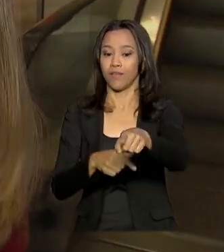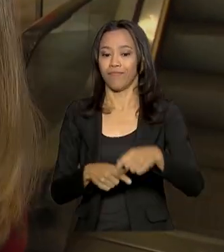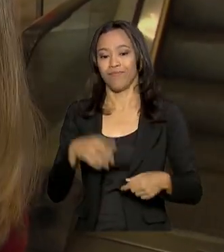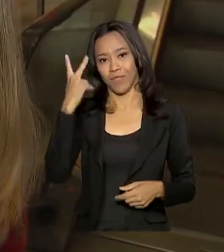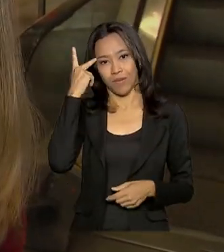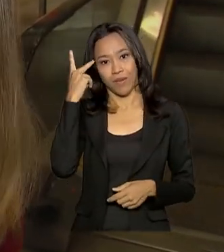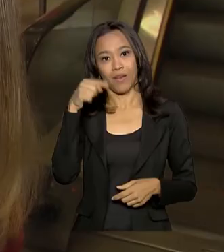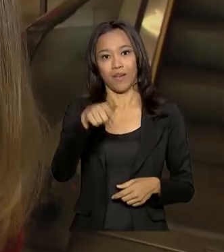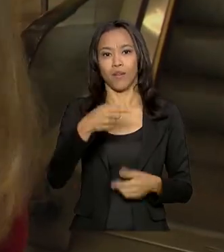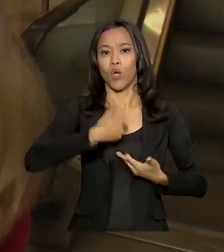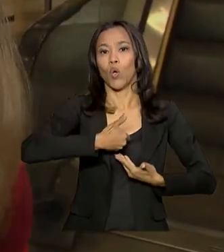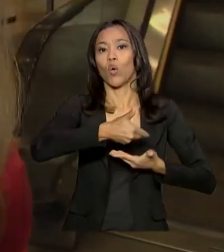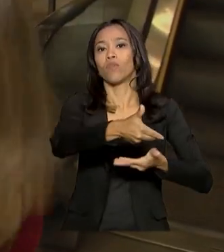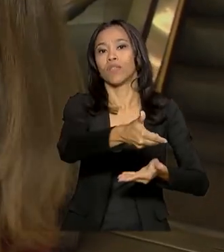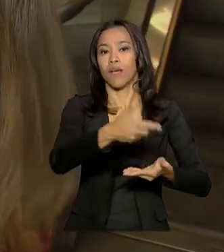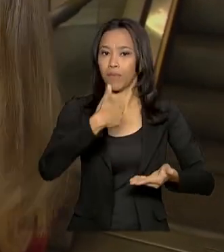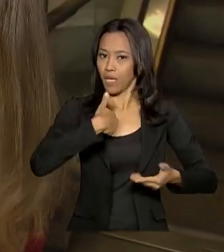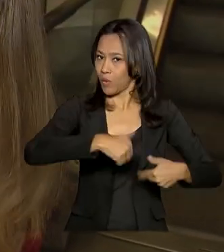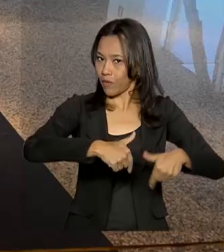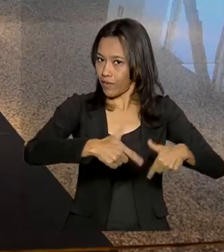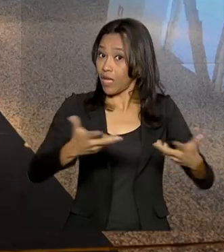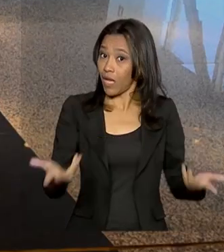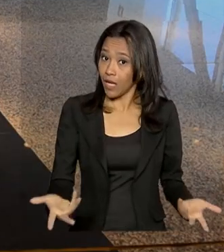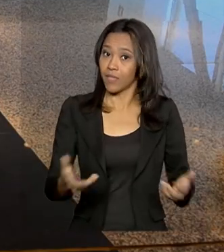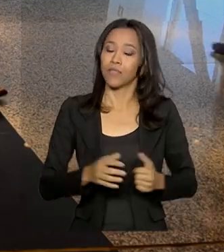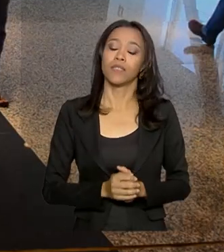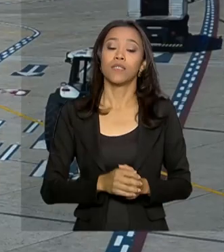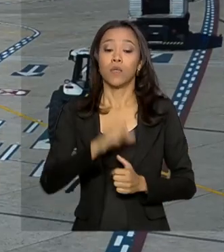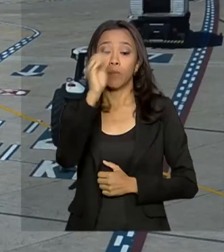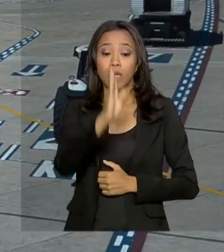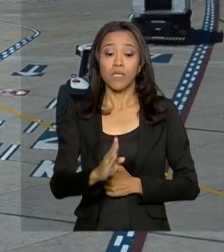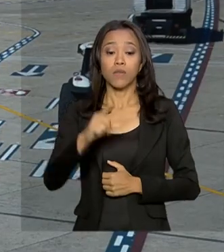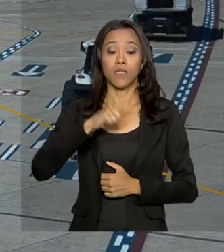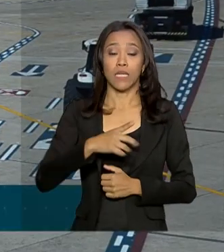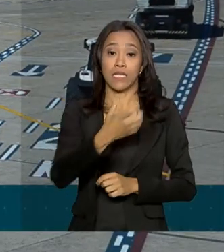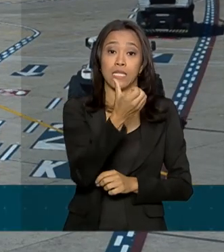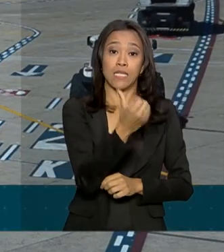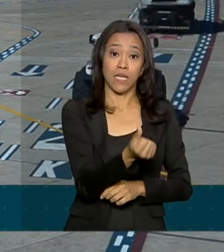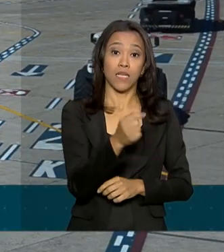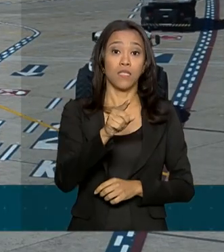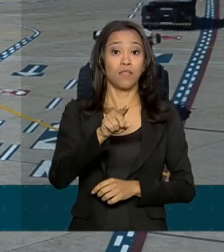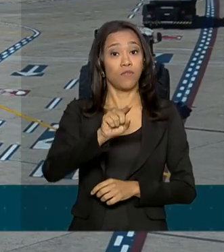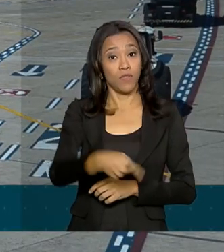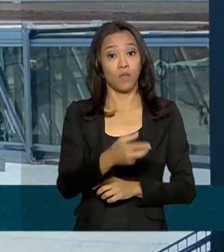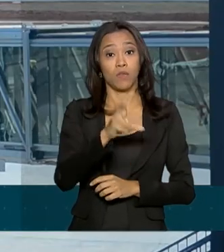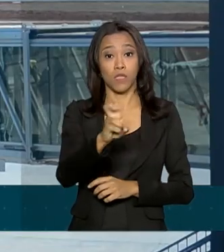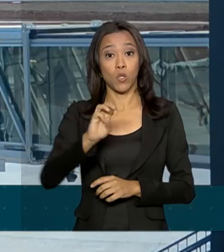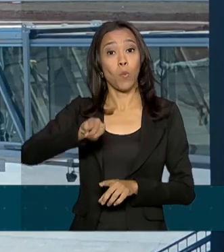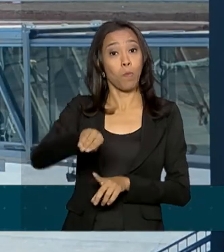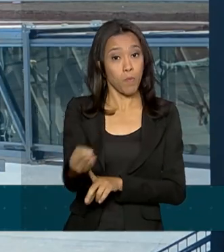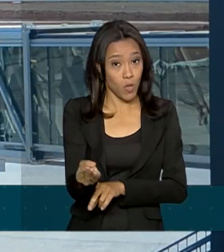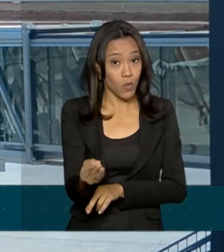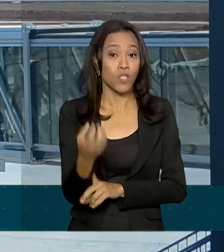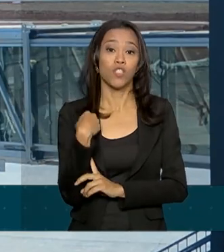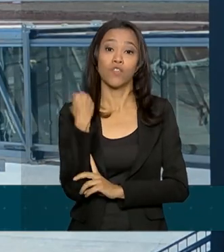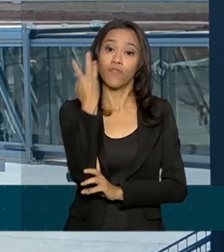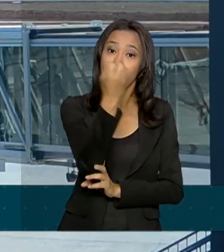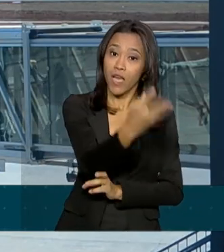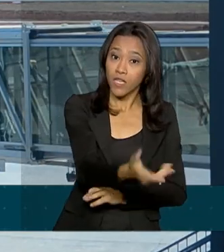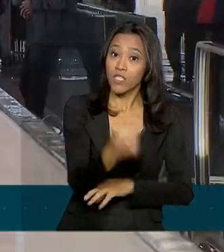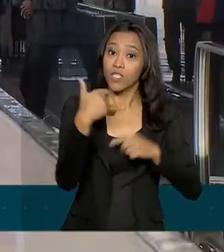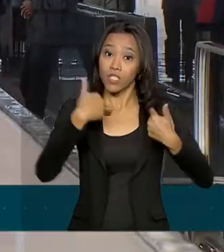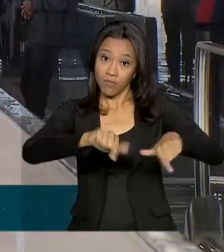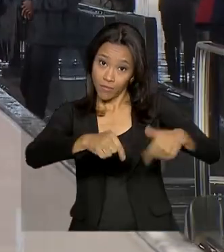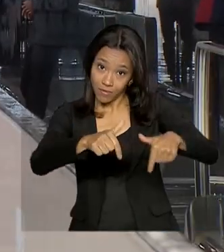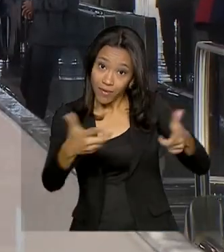convidam para eu trabalhar. O Brasil tem cerca de 6 milhões e meio de viajantes frequentes, os chamados viajantes de